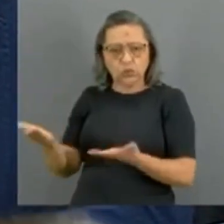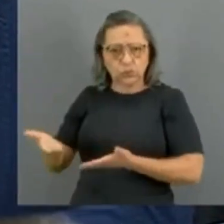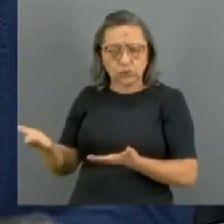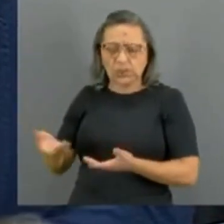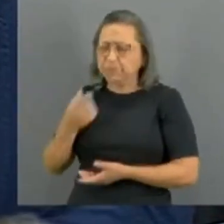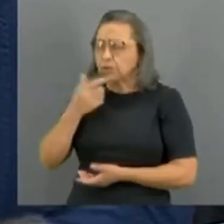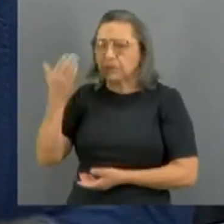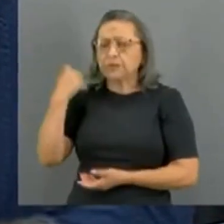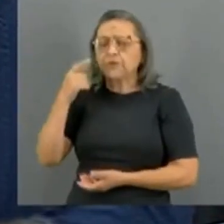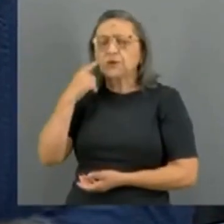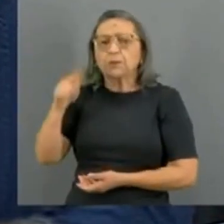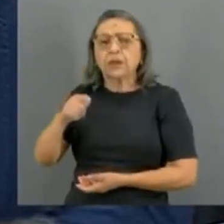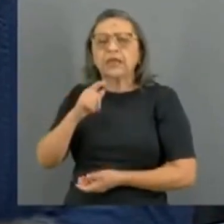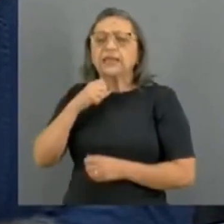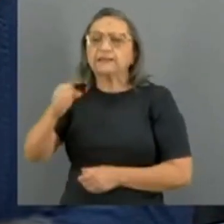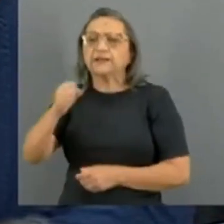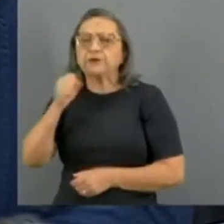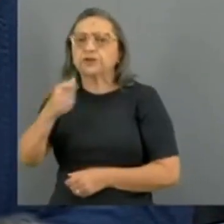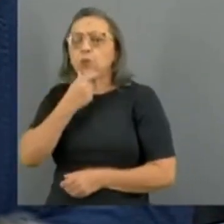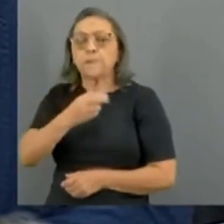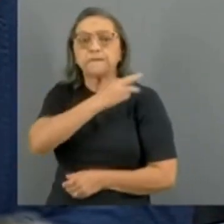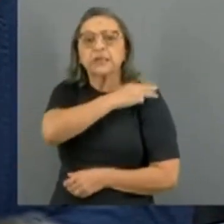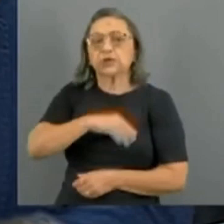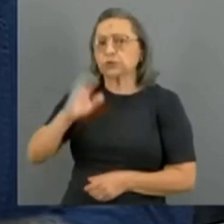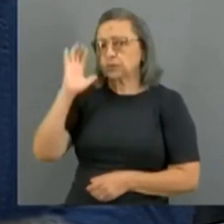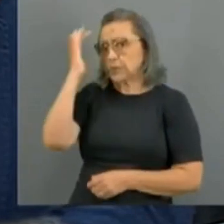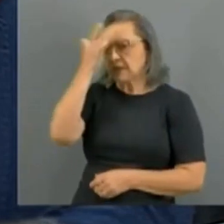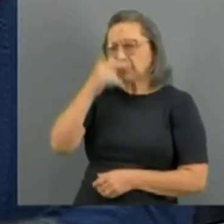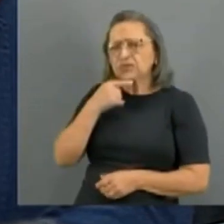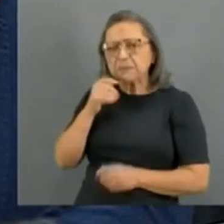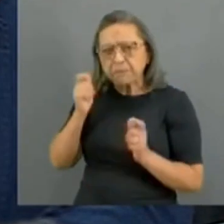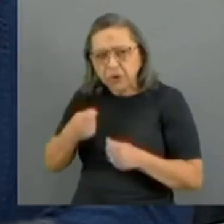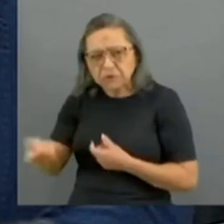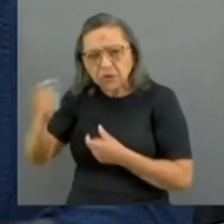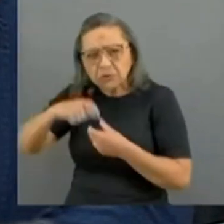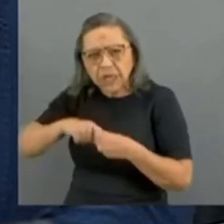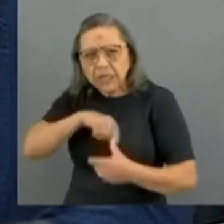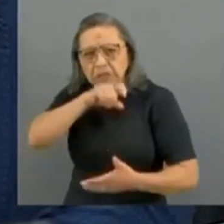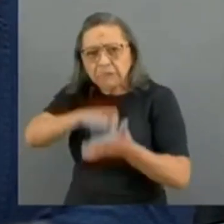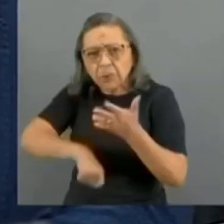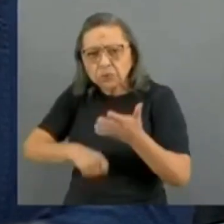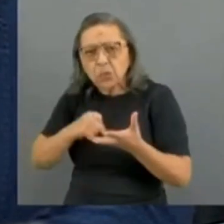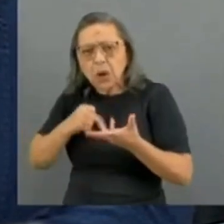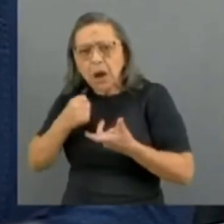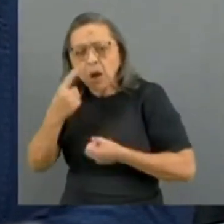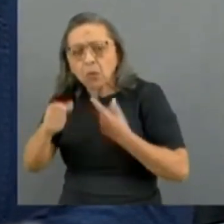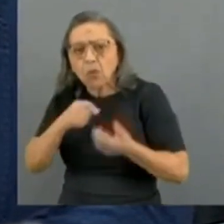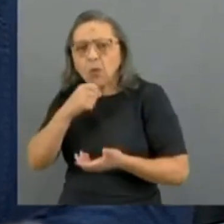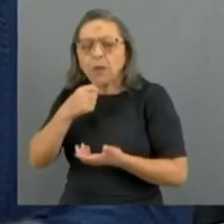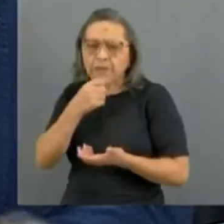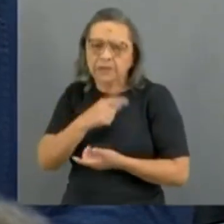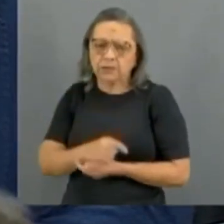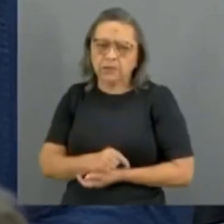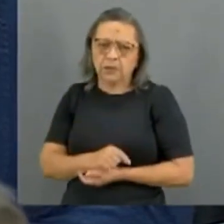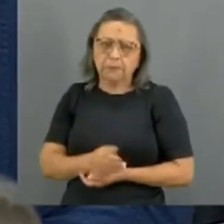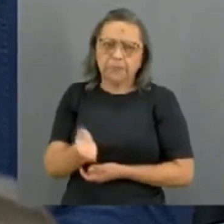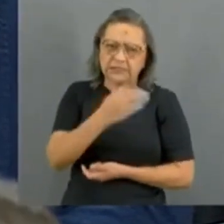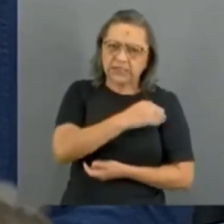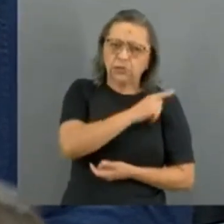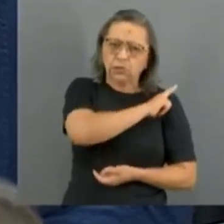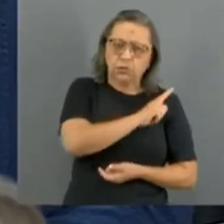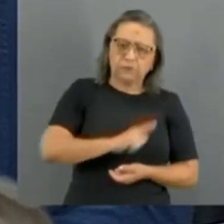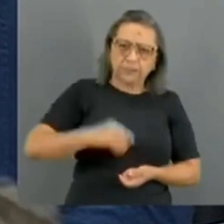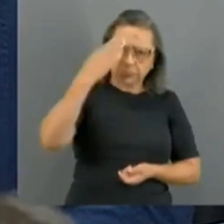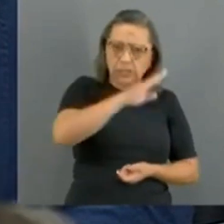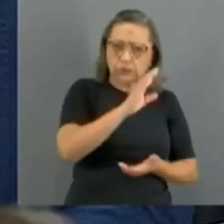Economia, dizendo que pode ter a possibilidade de voltar os impostos federais de alguns medicamentos, que foi zerado pelo governo anterior. Então, a pergunta que eu faço para a vossa